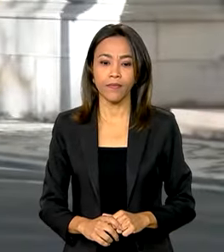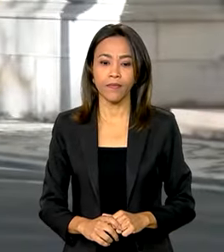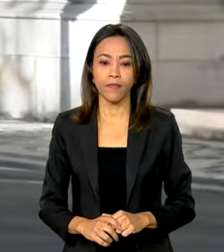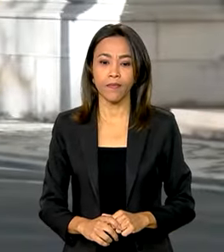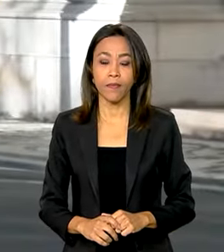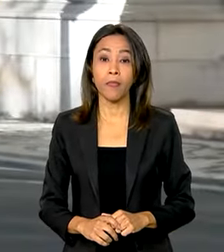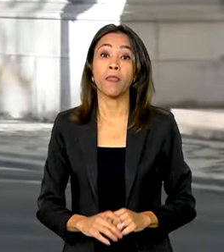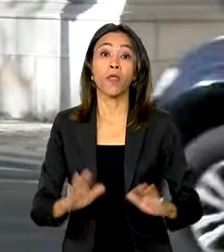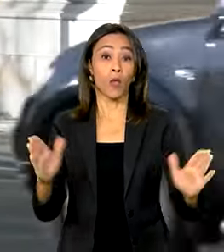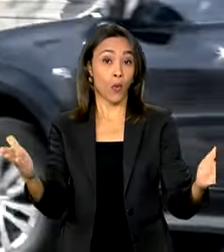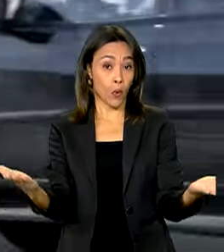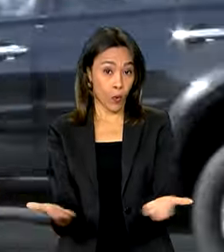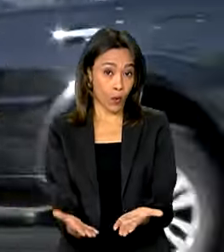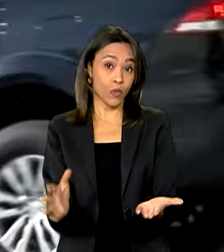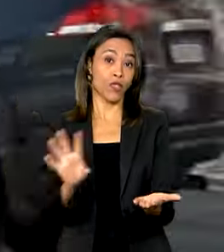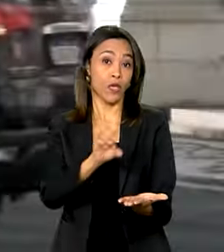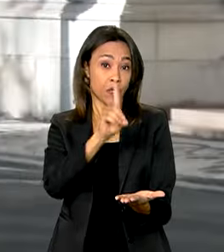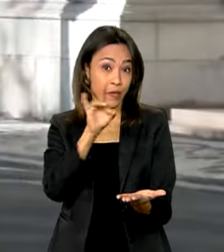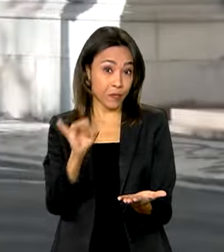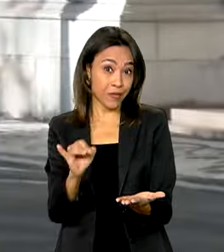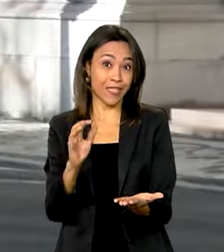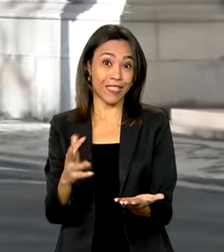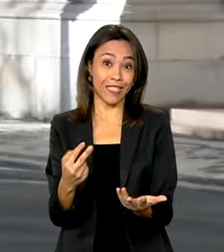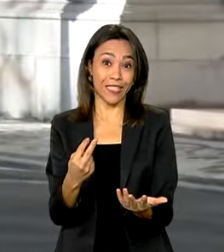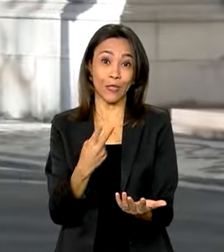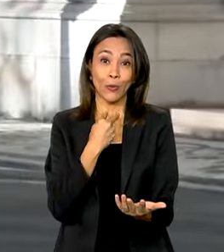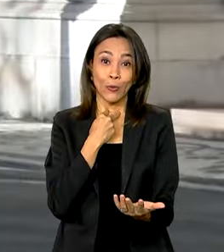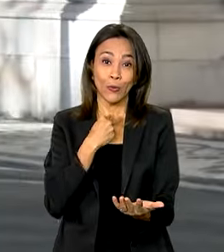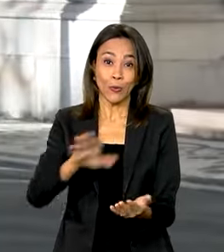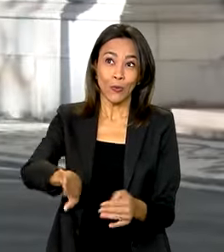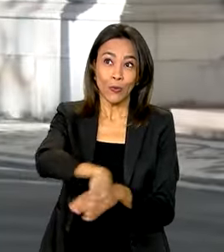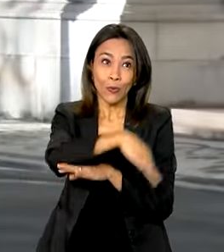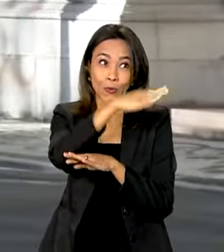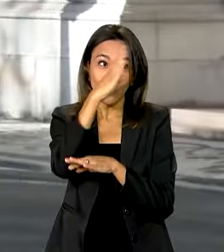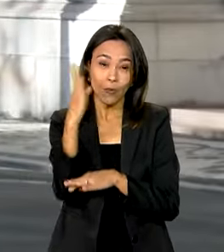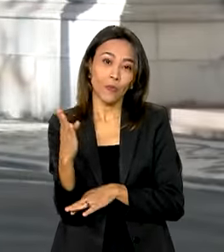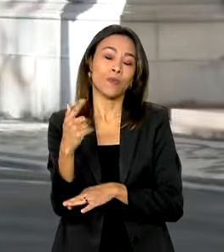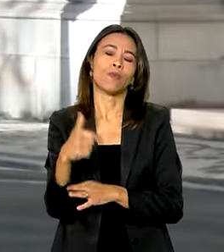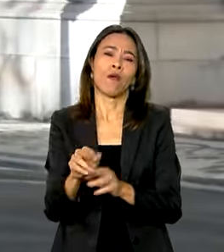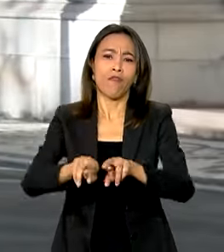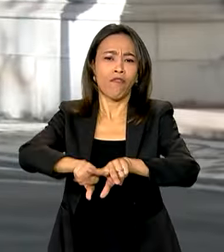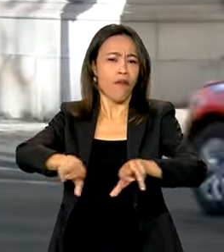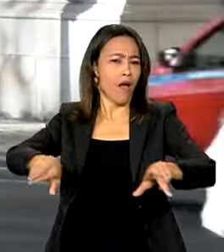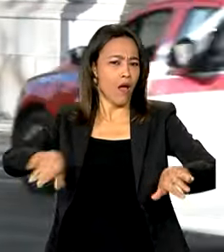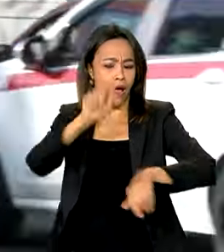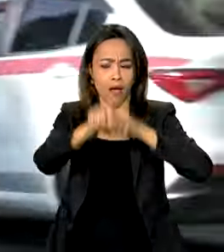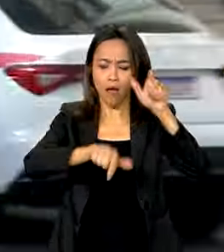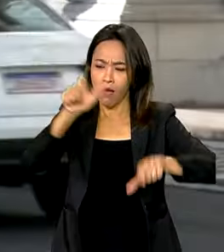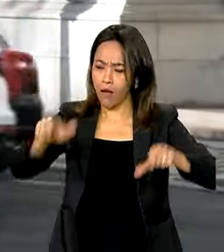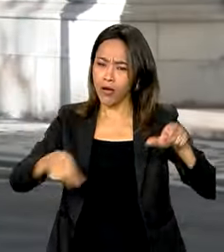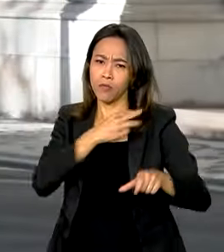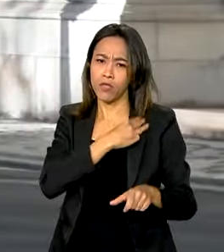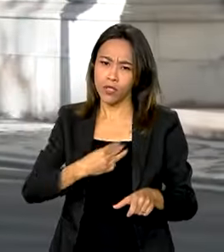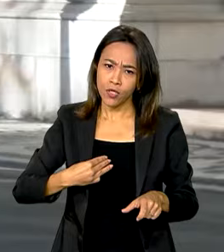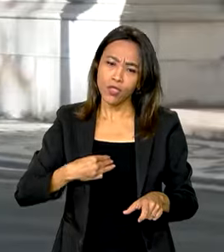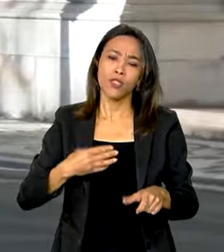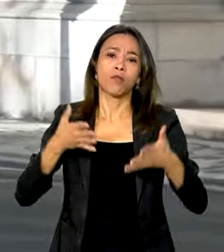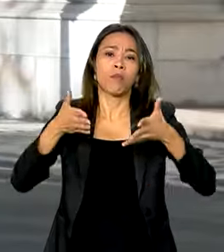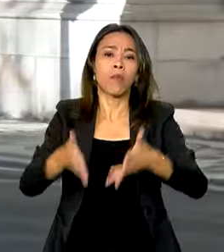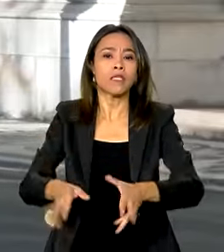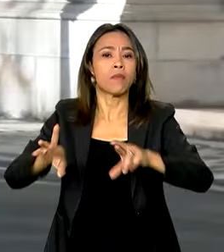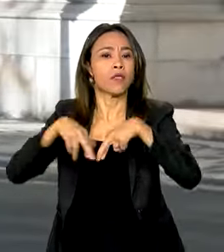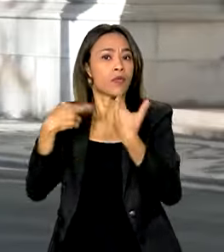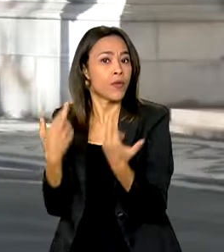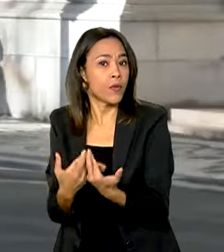E hoje é dia de agenda cheia, Vanessa, aqui em Porto Alegre. Vários ministros vão participar de reuniões e anunciar medidas.